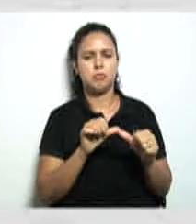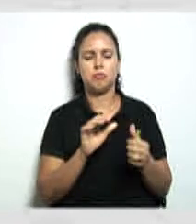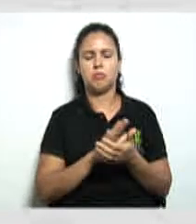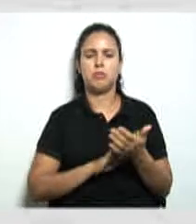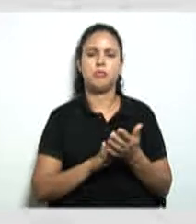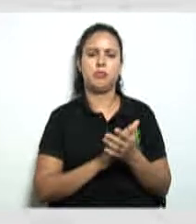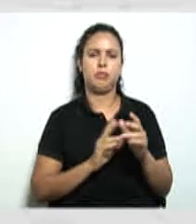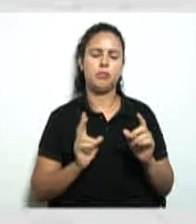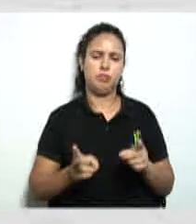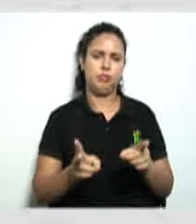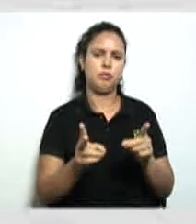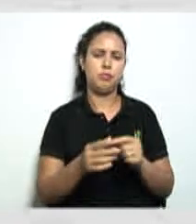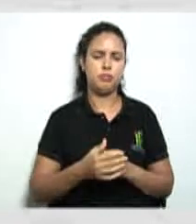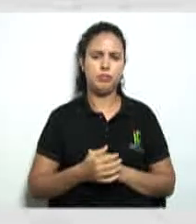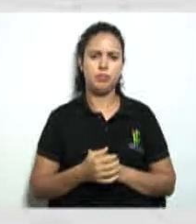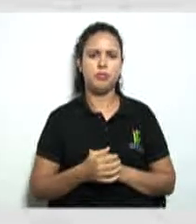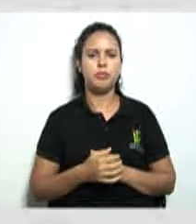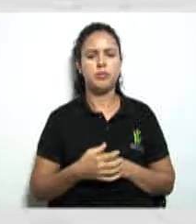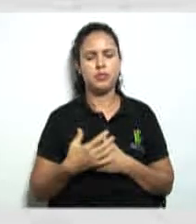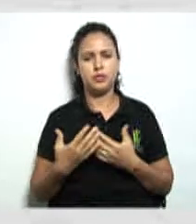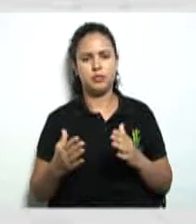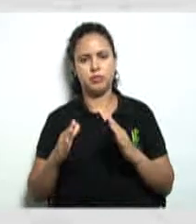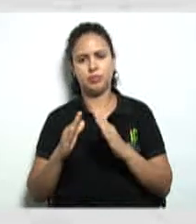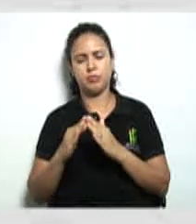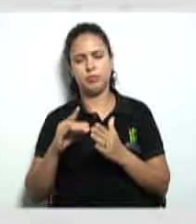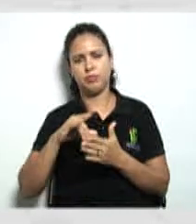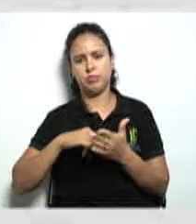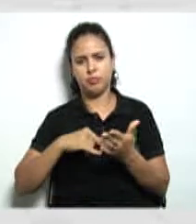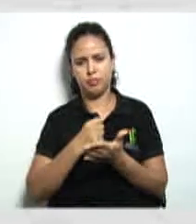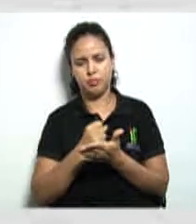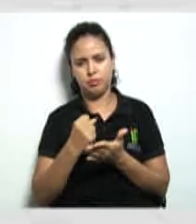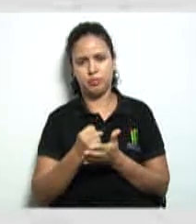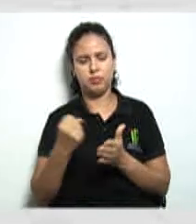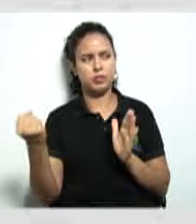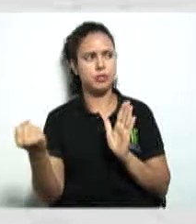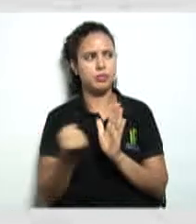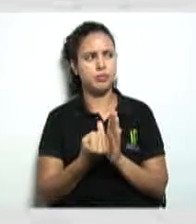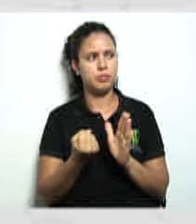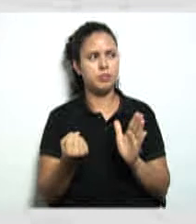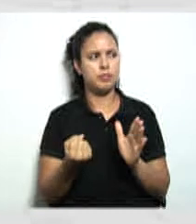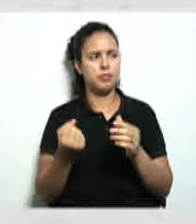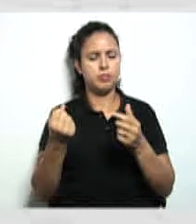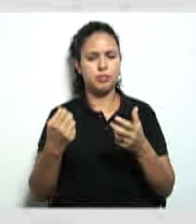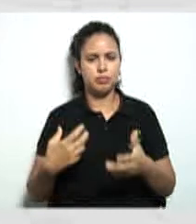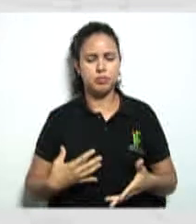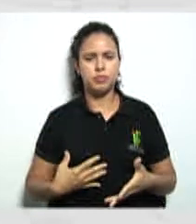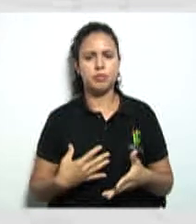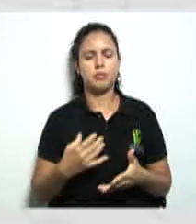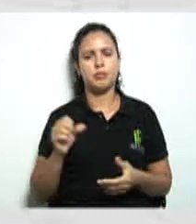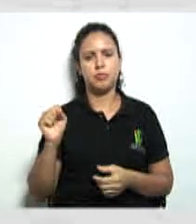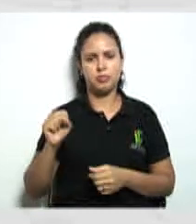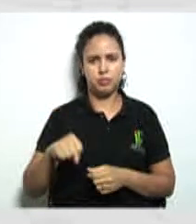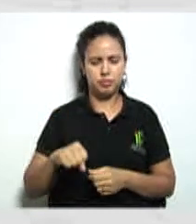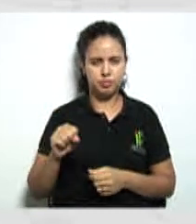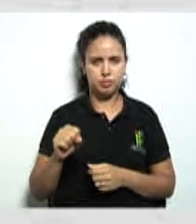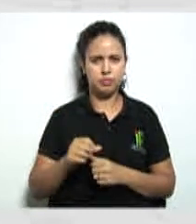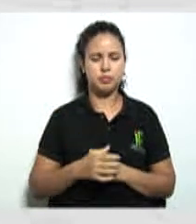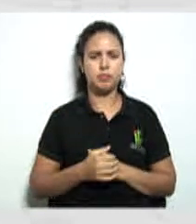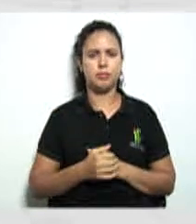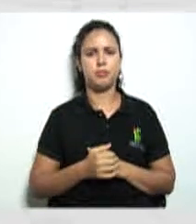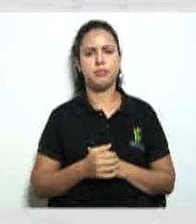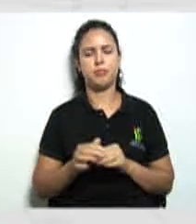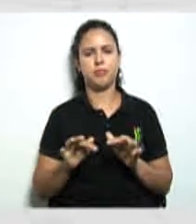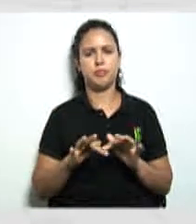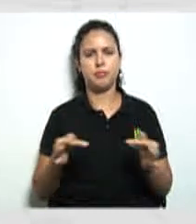então o cartorário ele vai colocar um celular para a gente e vai dizer que aquilo confere com o original é simplesmente